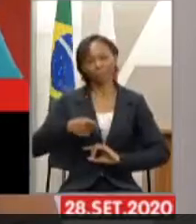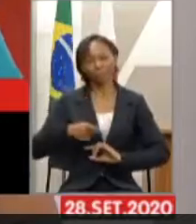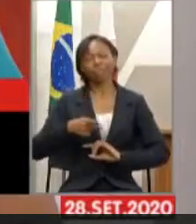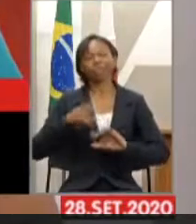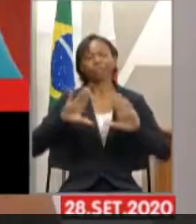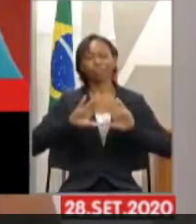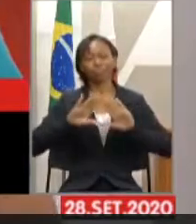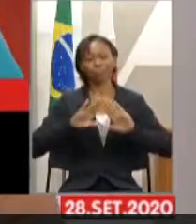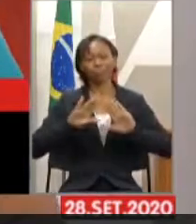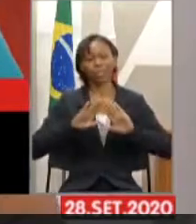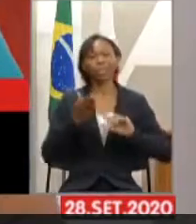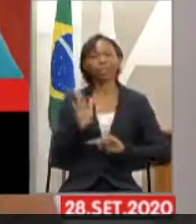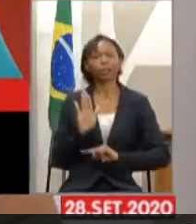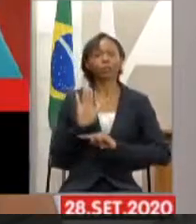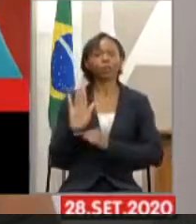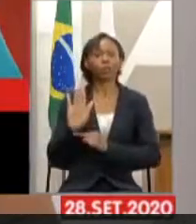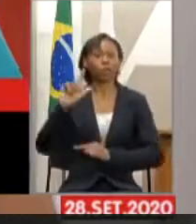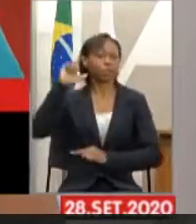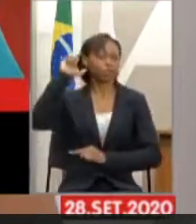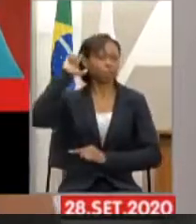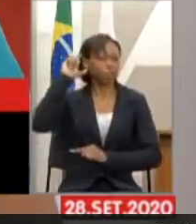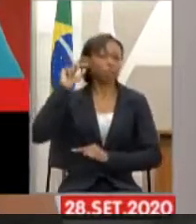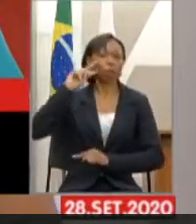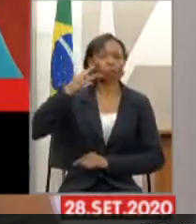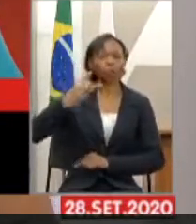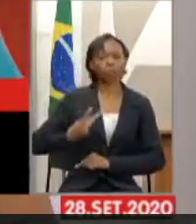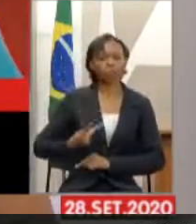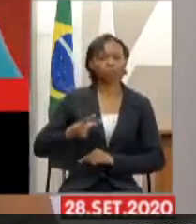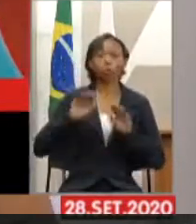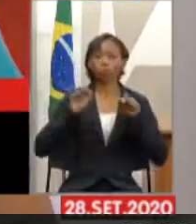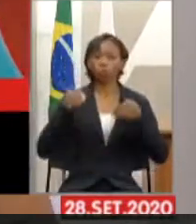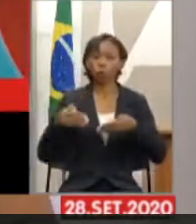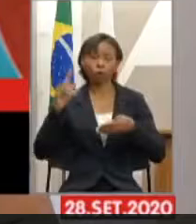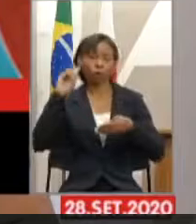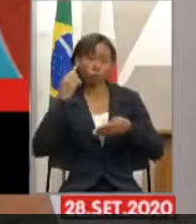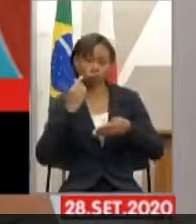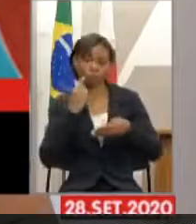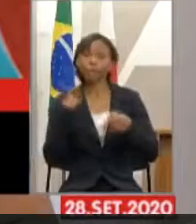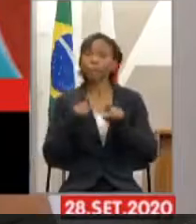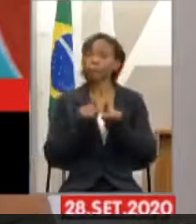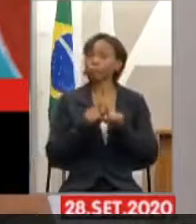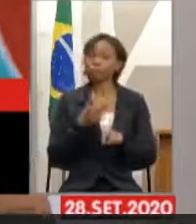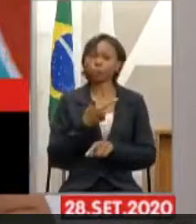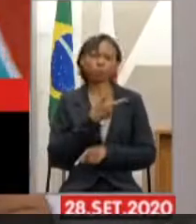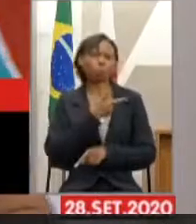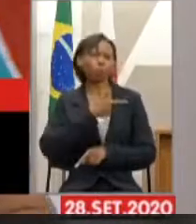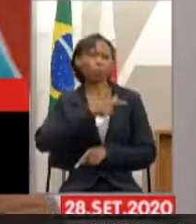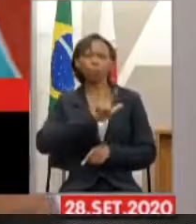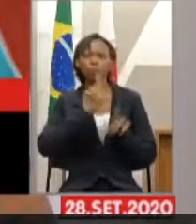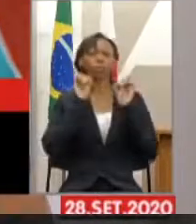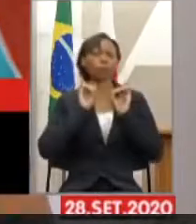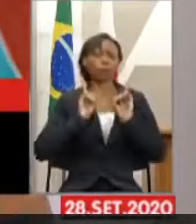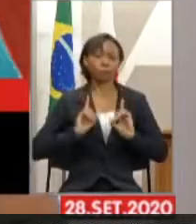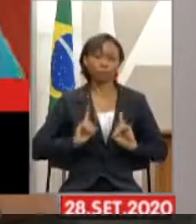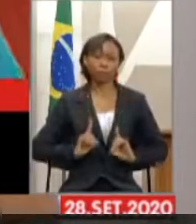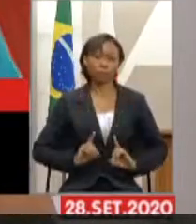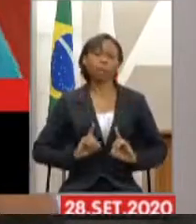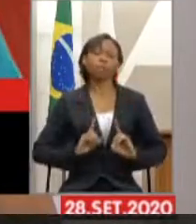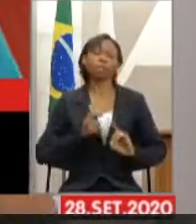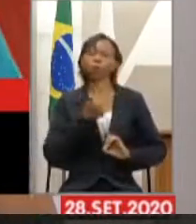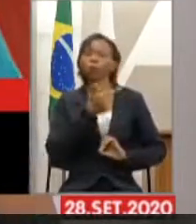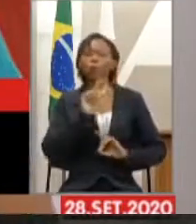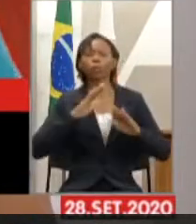reconhecimento, não só da surdez, mas de todas as outras, como temos outras escolas